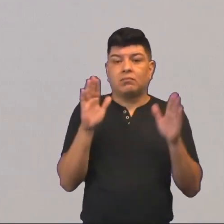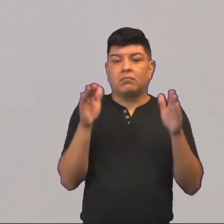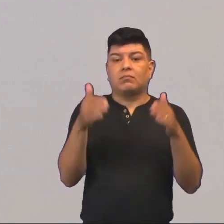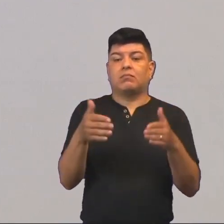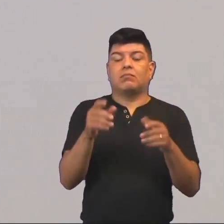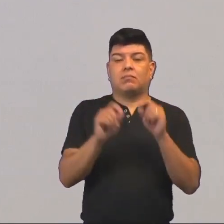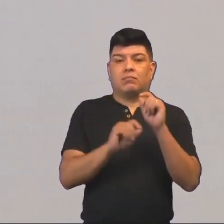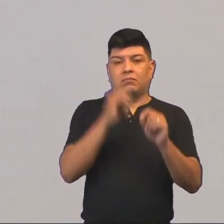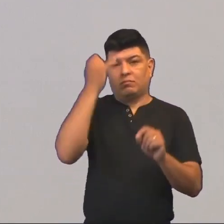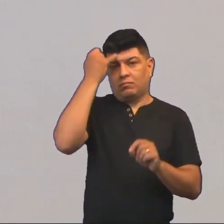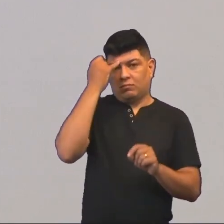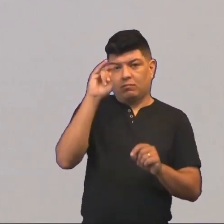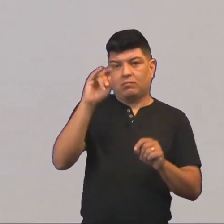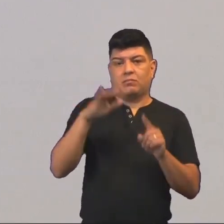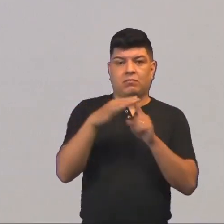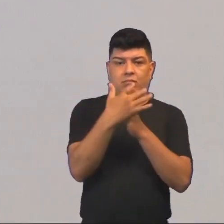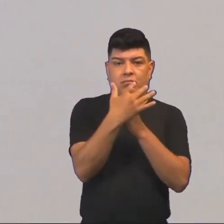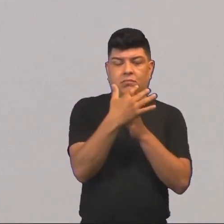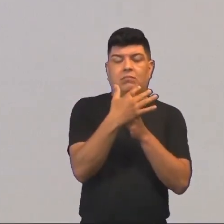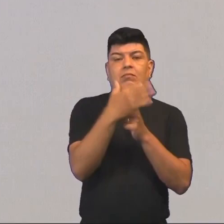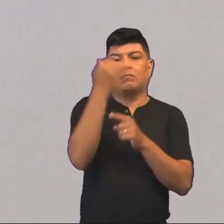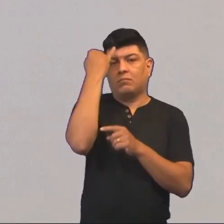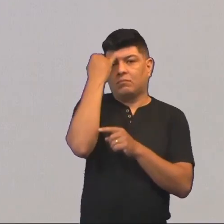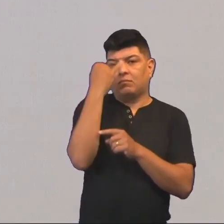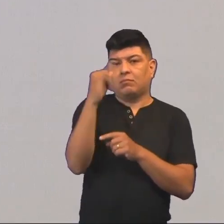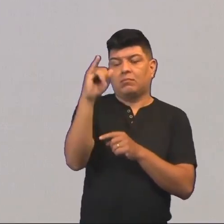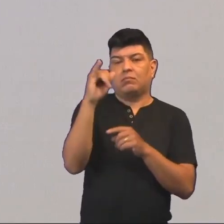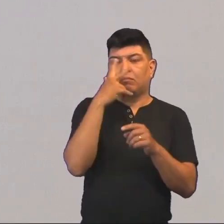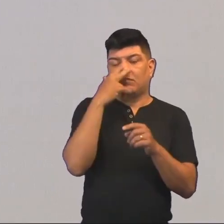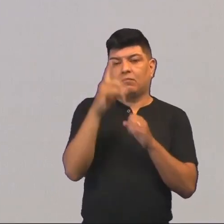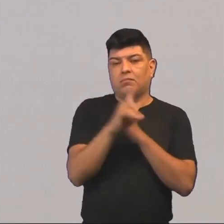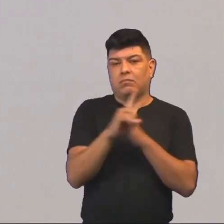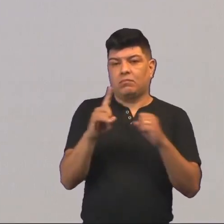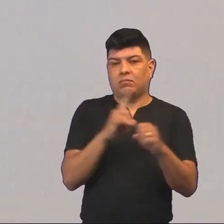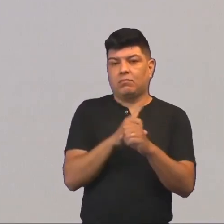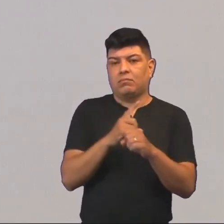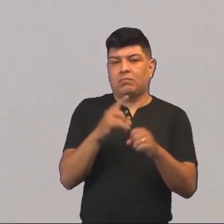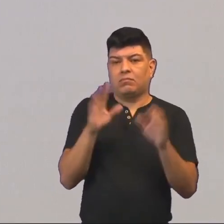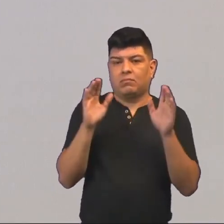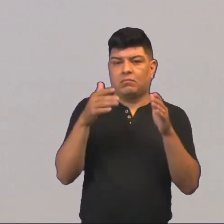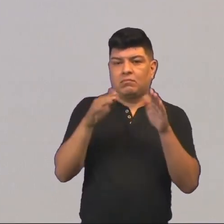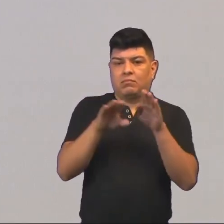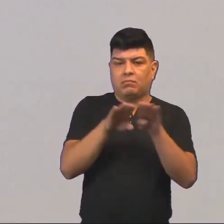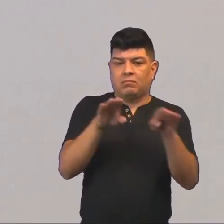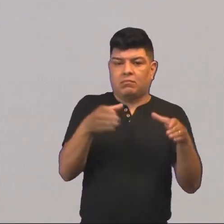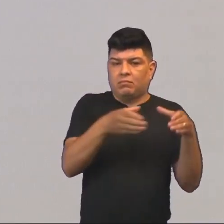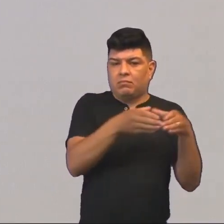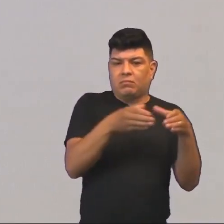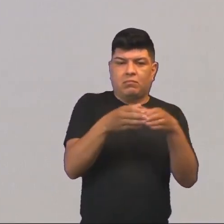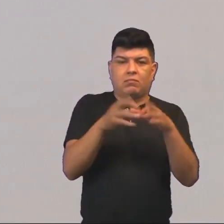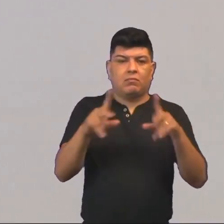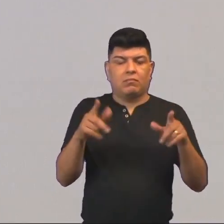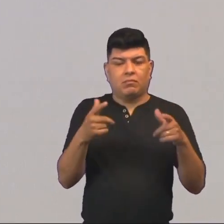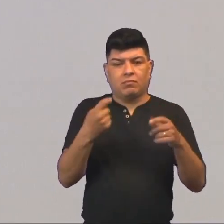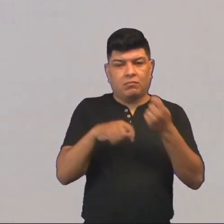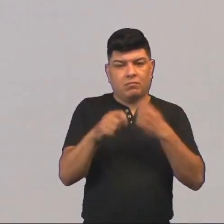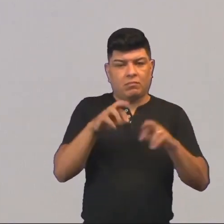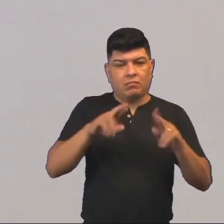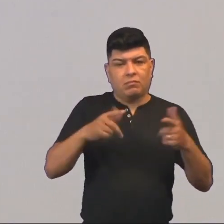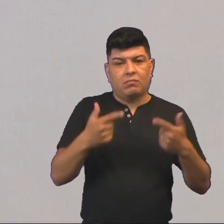as ideias socialistas, uma idealização da sociedade ideal sem classes, sem diferenças